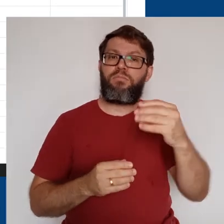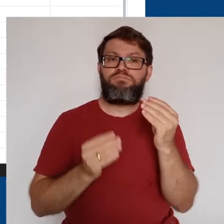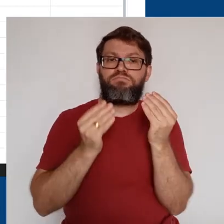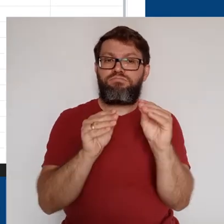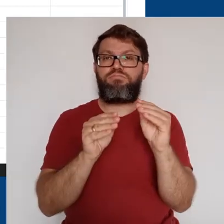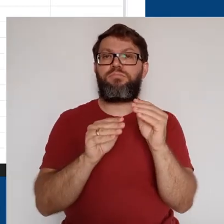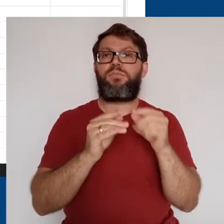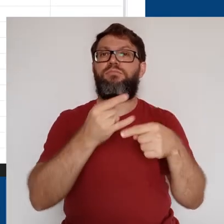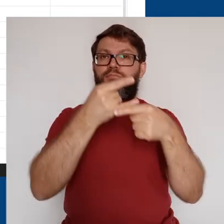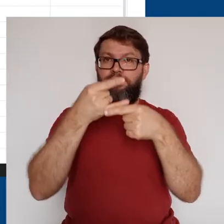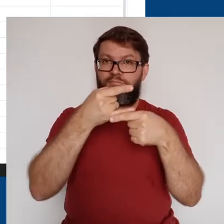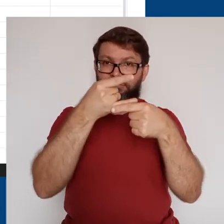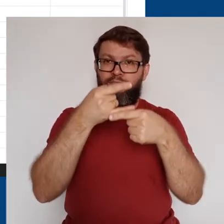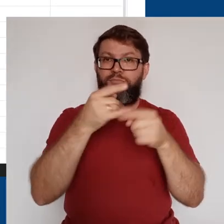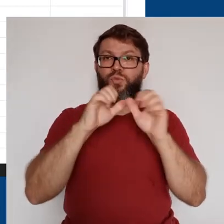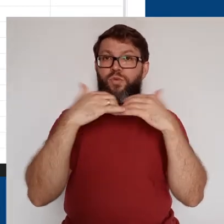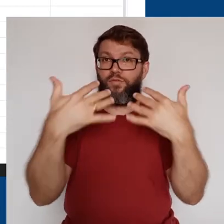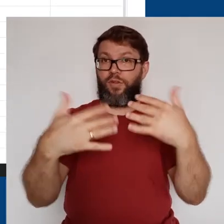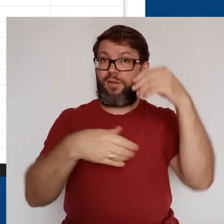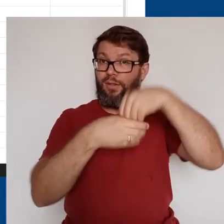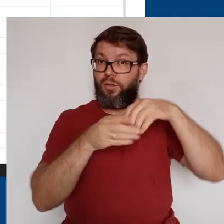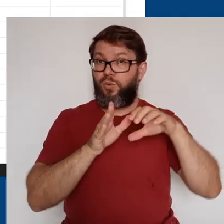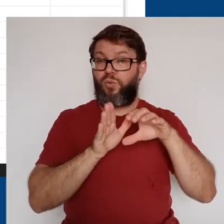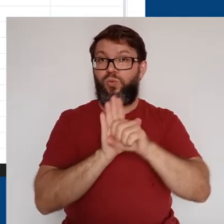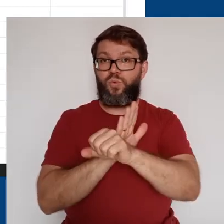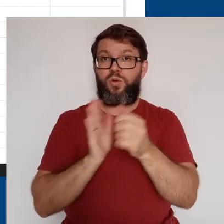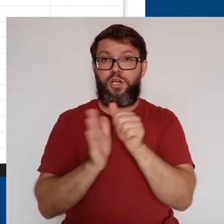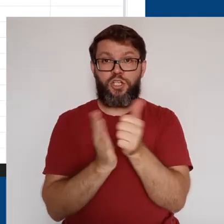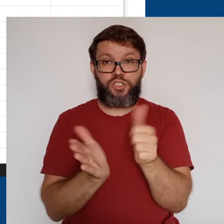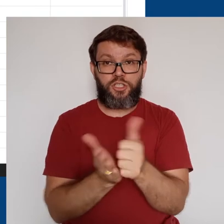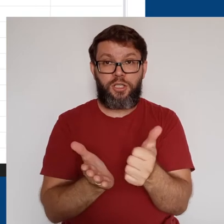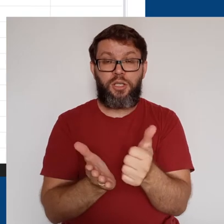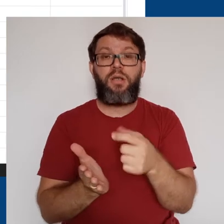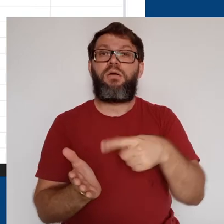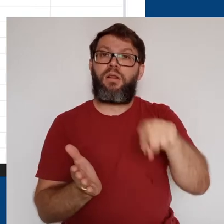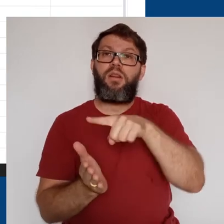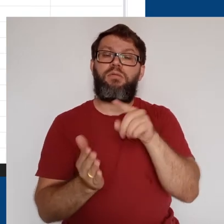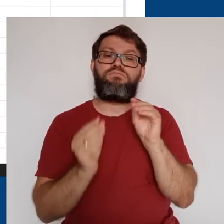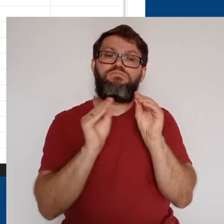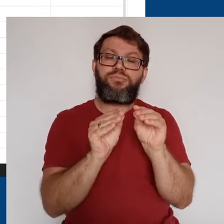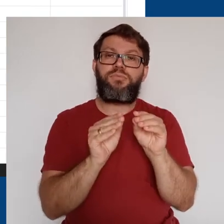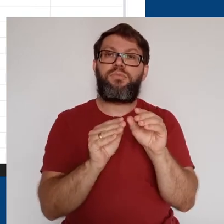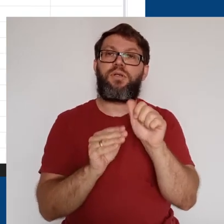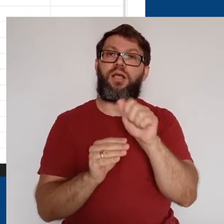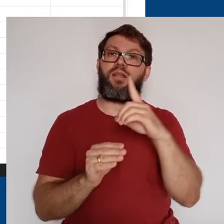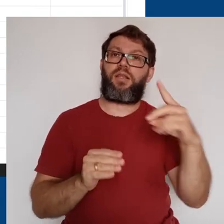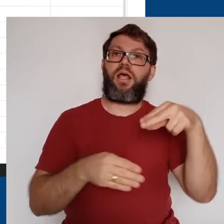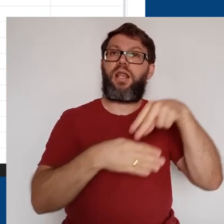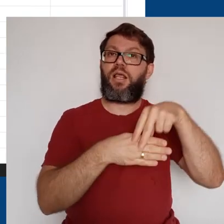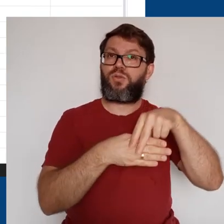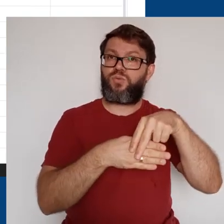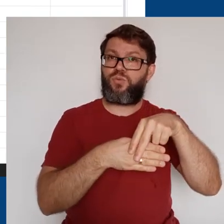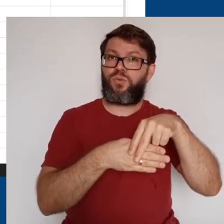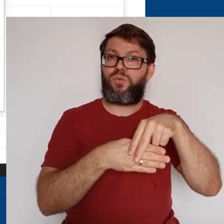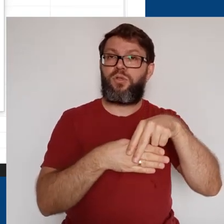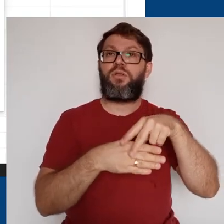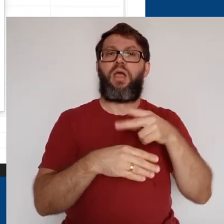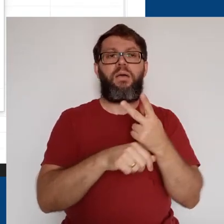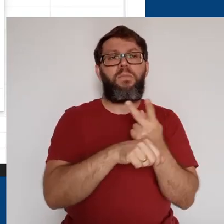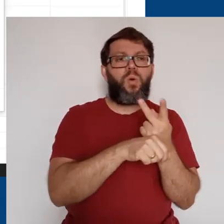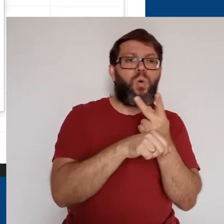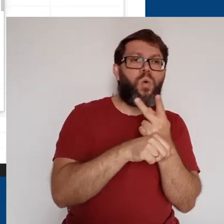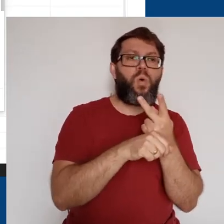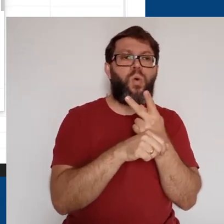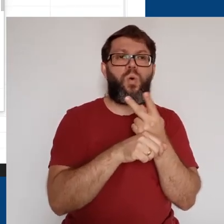Após adicionar a videoconferência do Google Meet em um evento no Google Agenda, selecionamos Adicionar